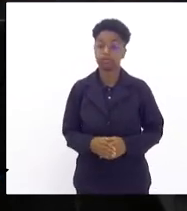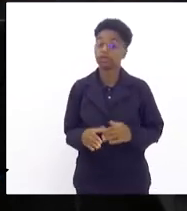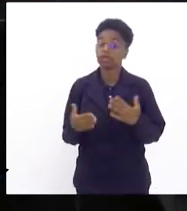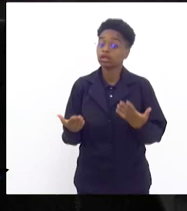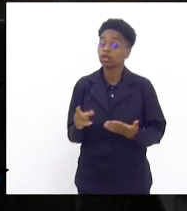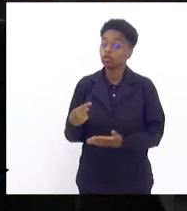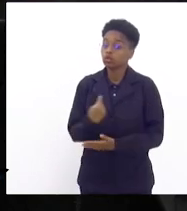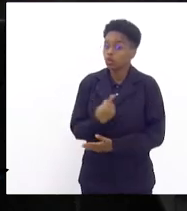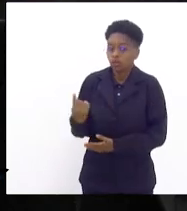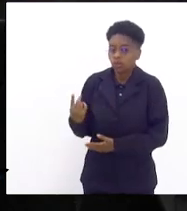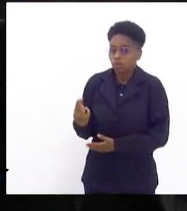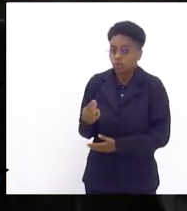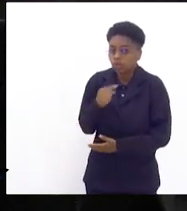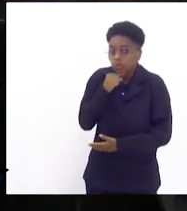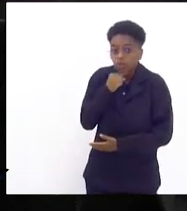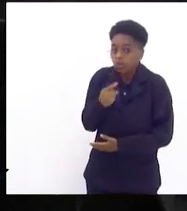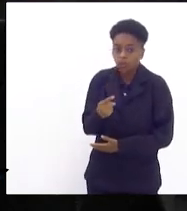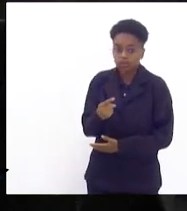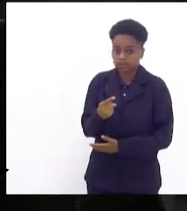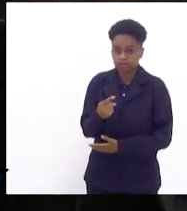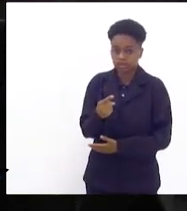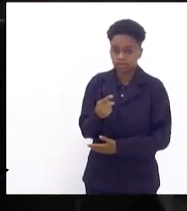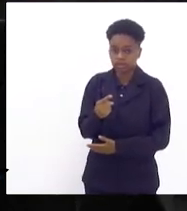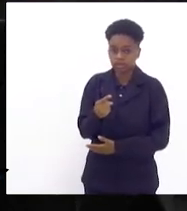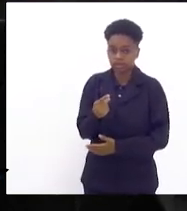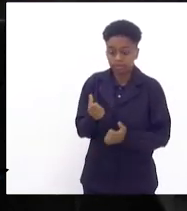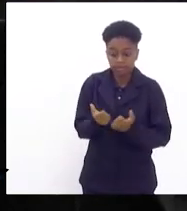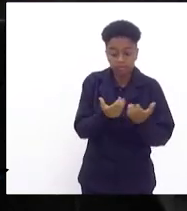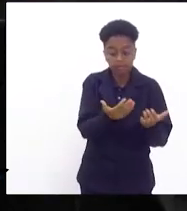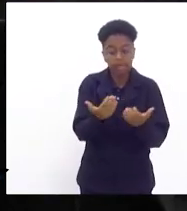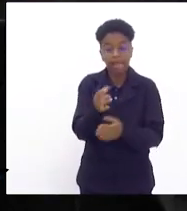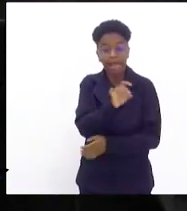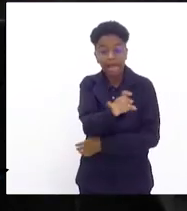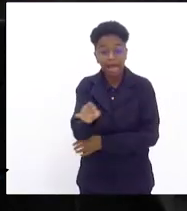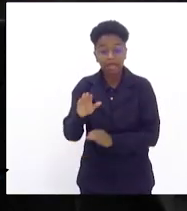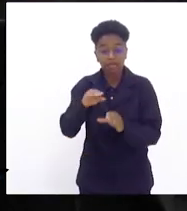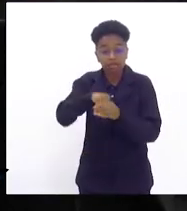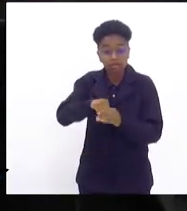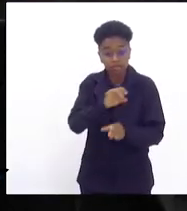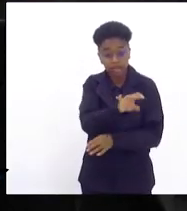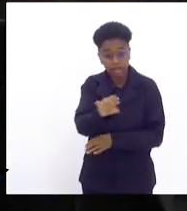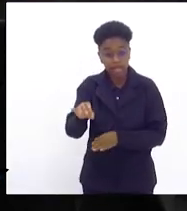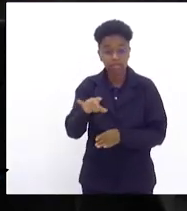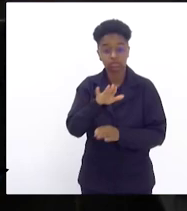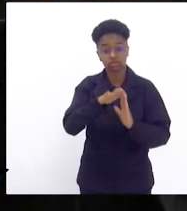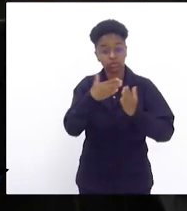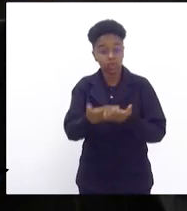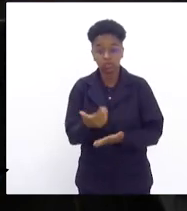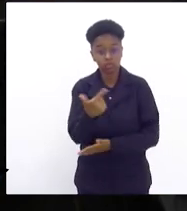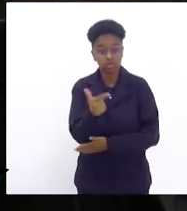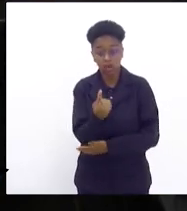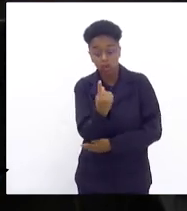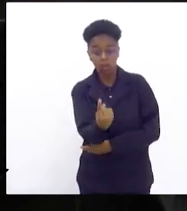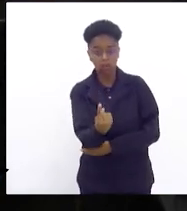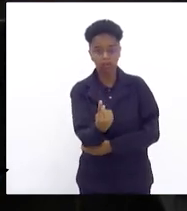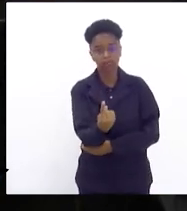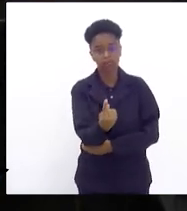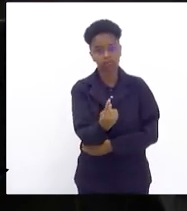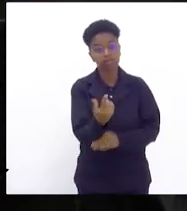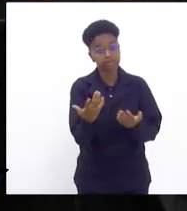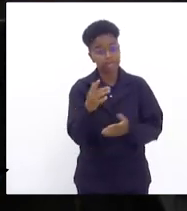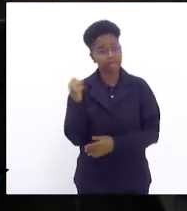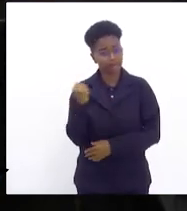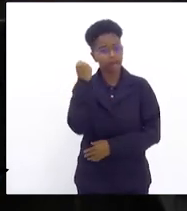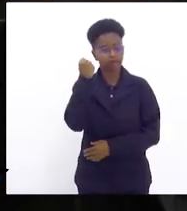conseguimos ter, no mínimo, um inspetor de aluno por unidade. Isso é muito